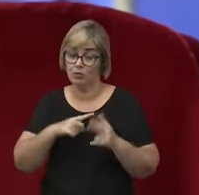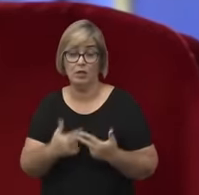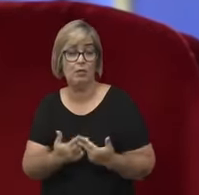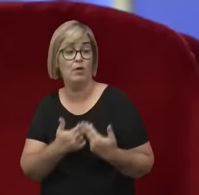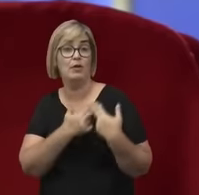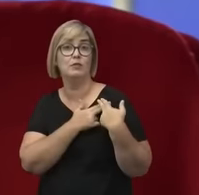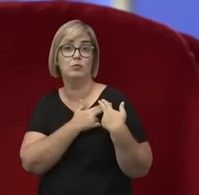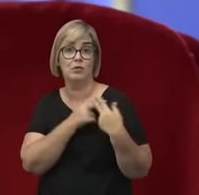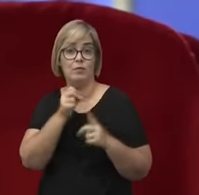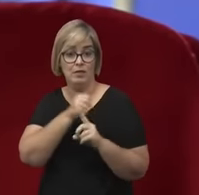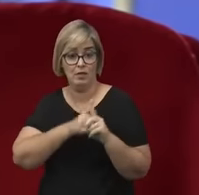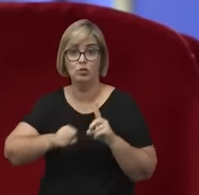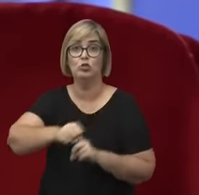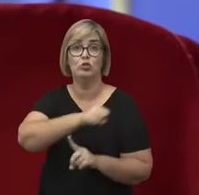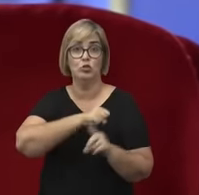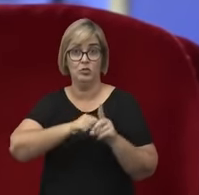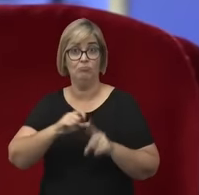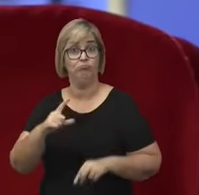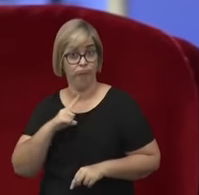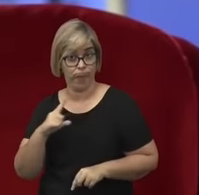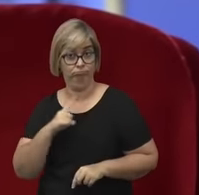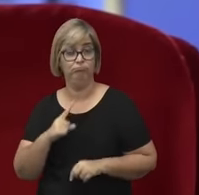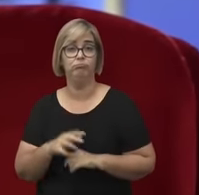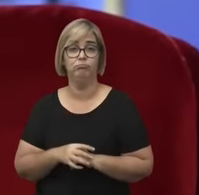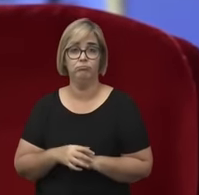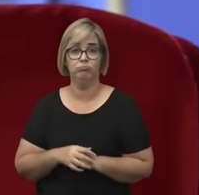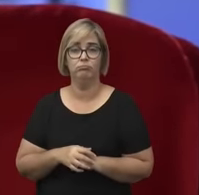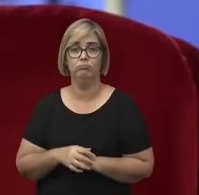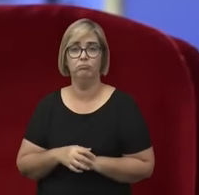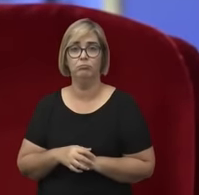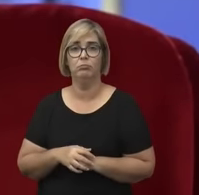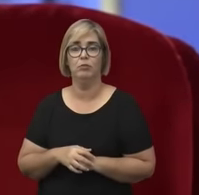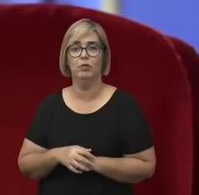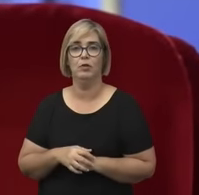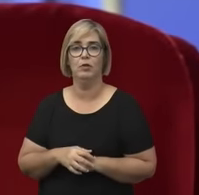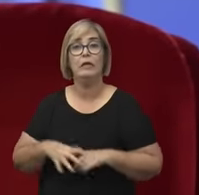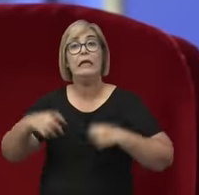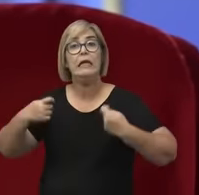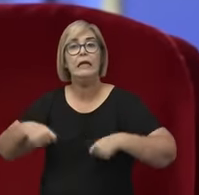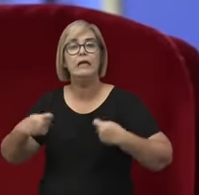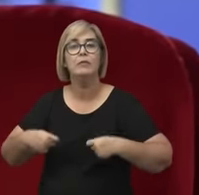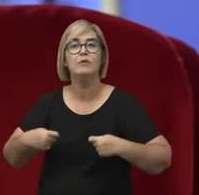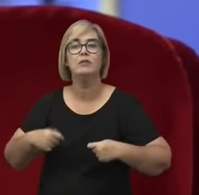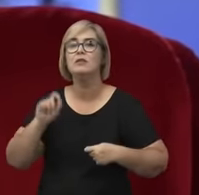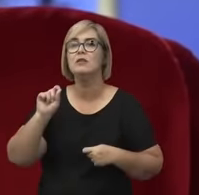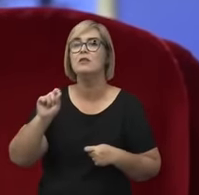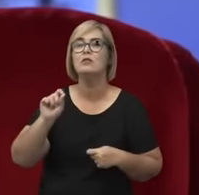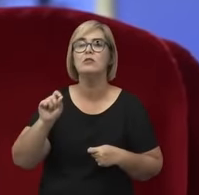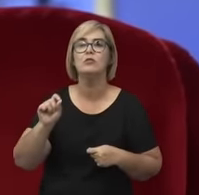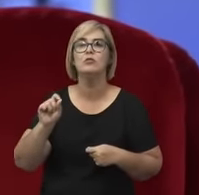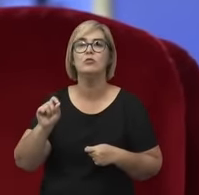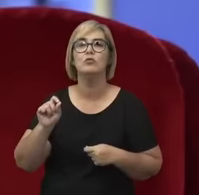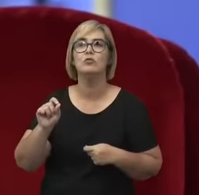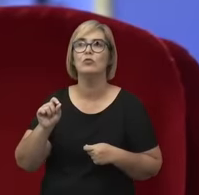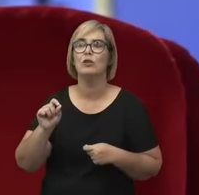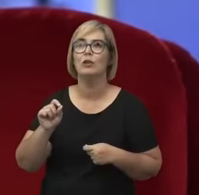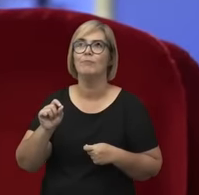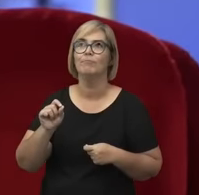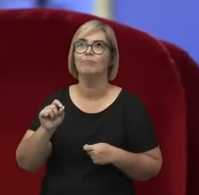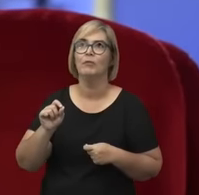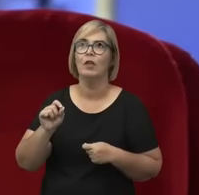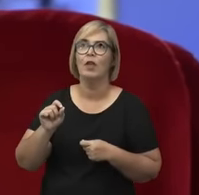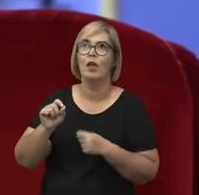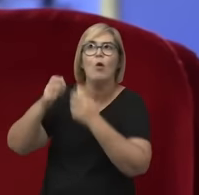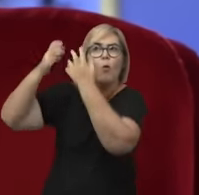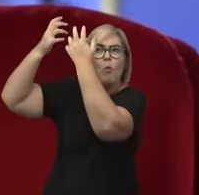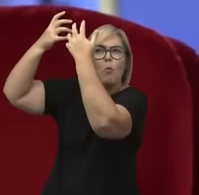social, e que ele precisa culminar com uma reflexão sobre